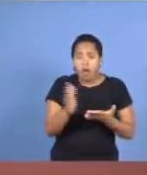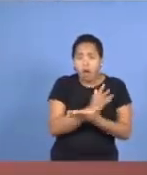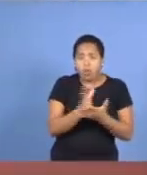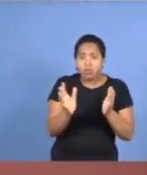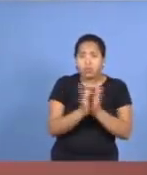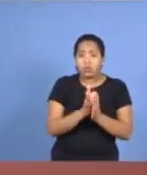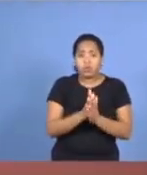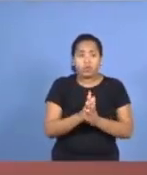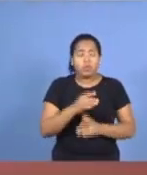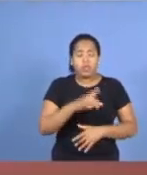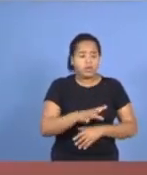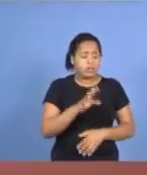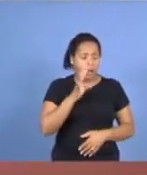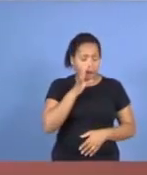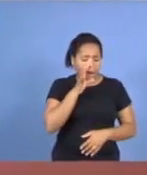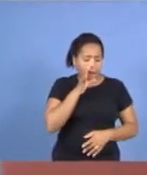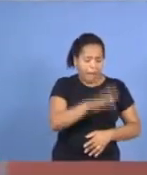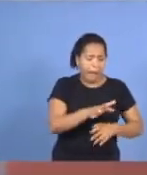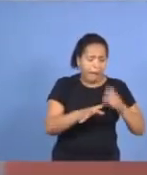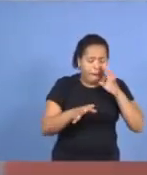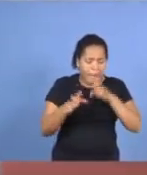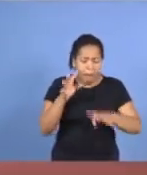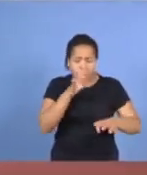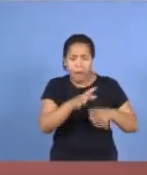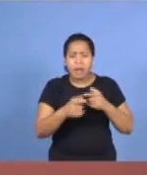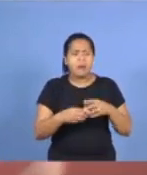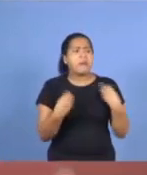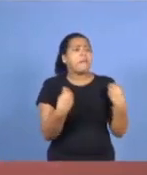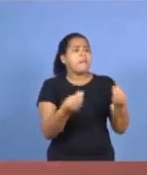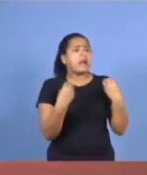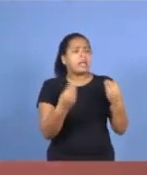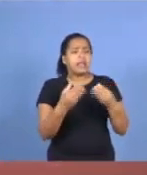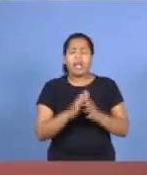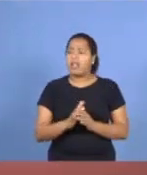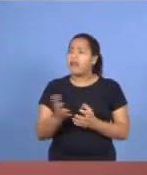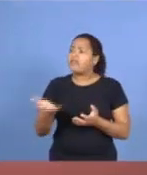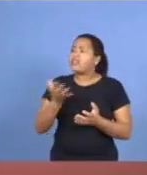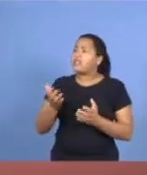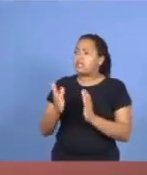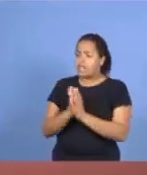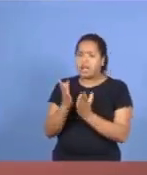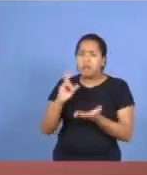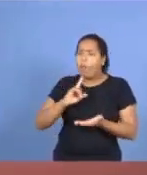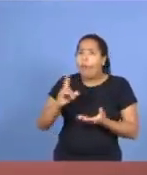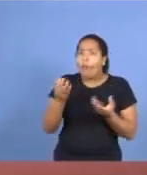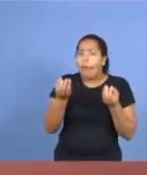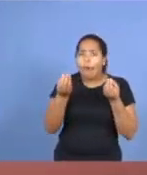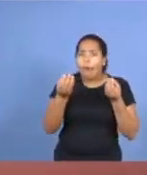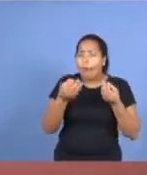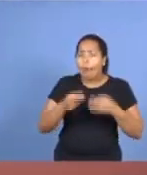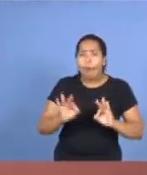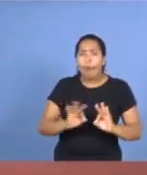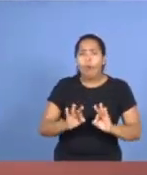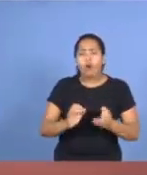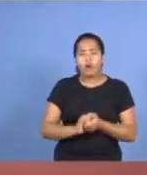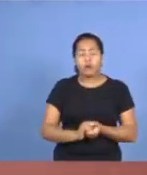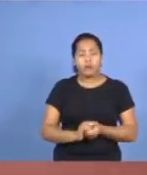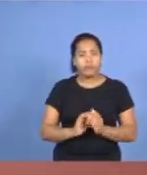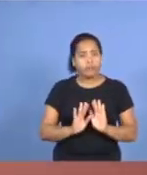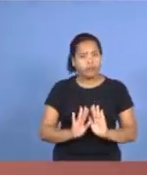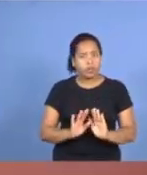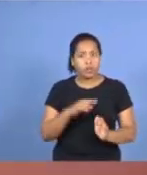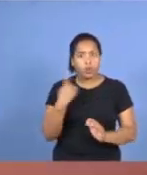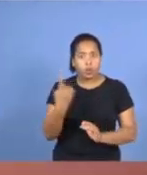para que? Para que você está botando isso aqui para nós? Nós queremos Bíblia, queremos nada, nós estamos mostrando,